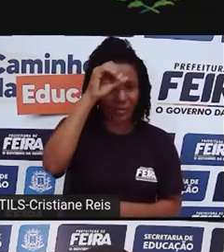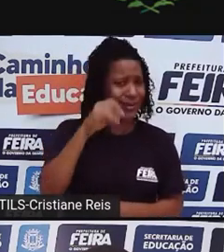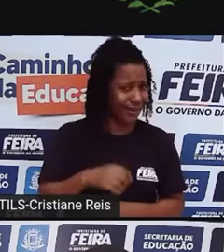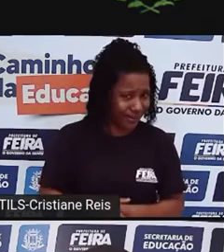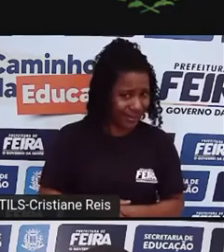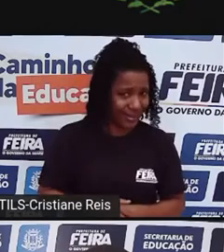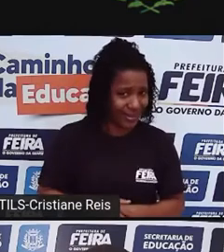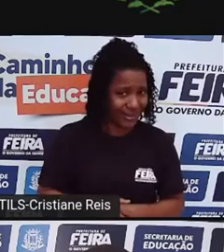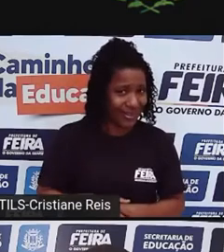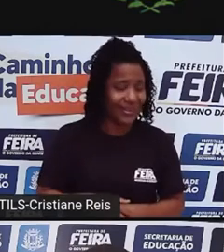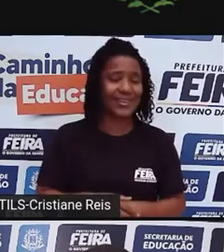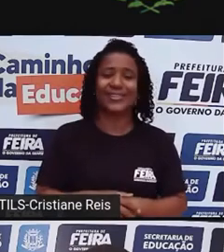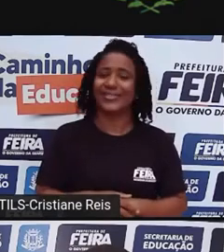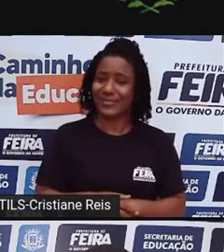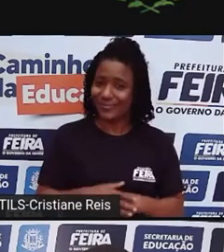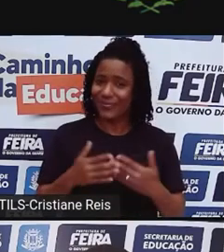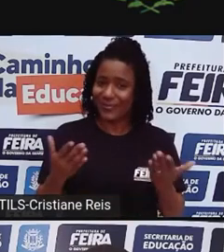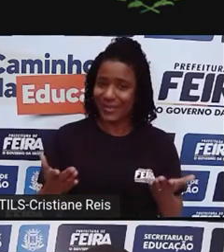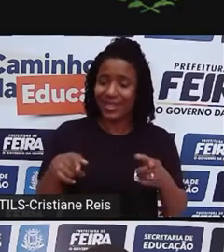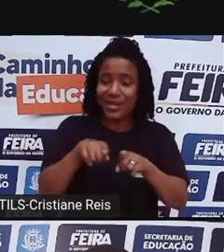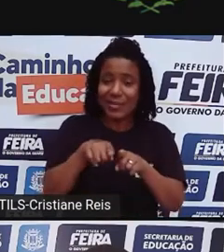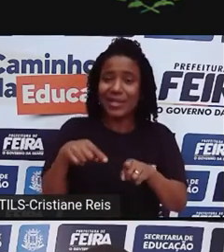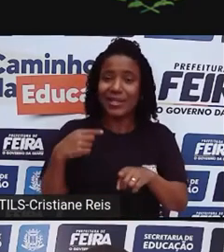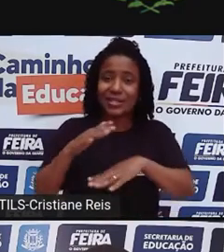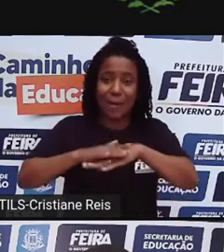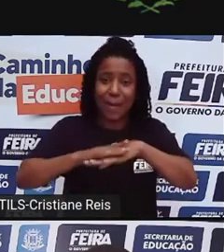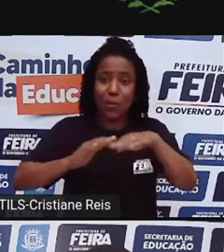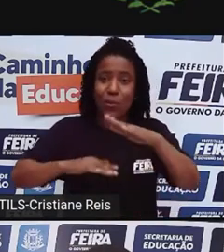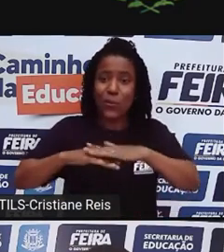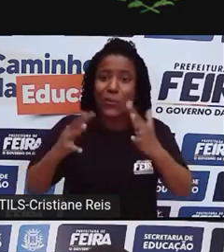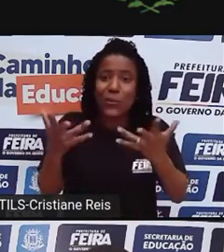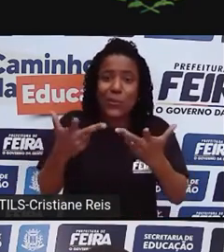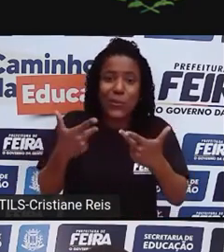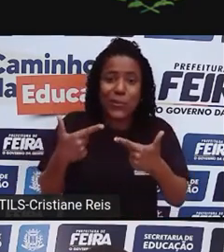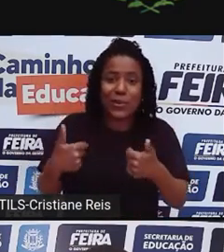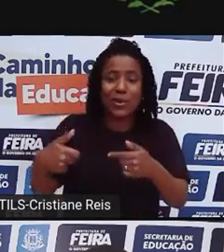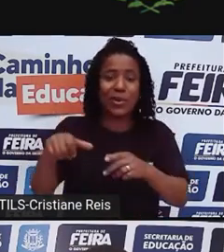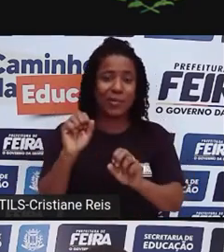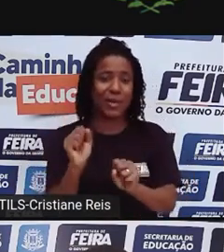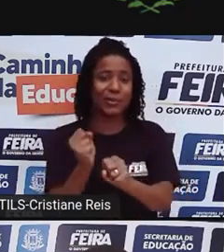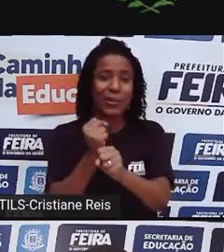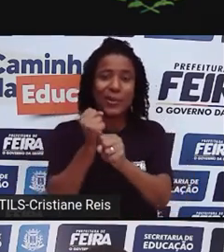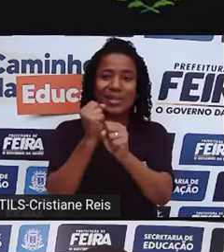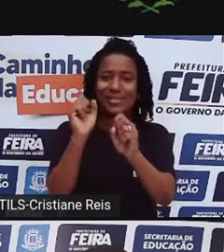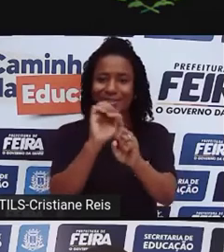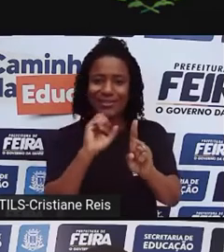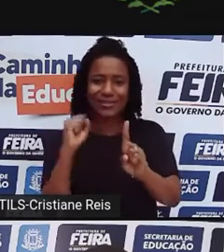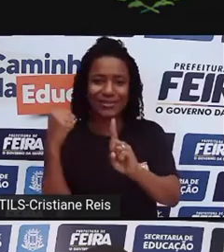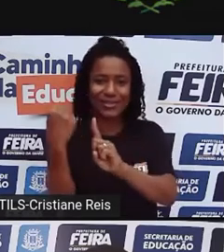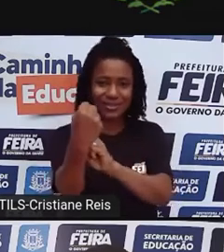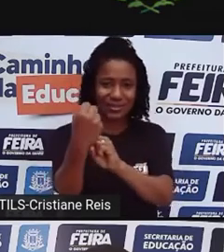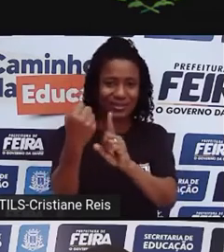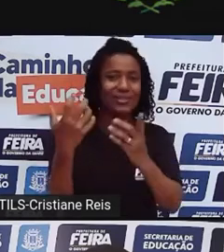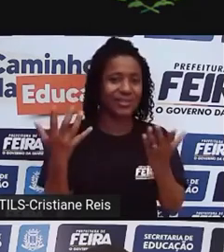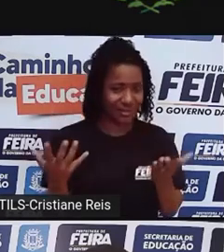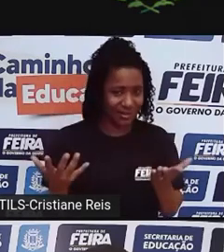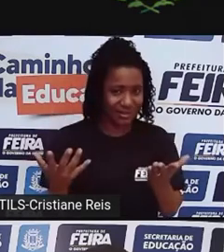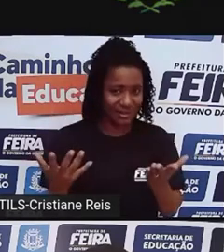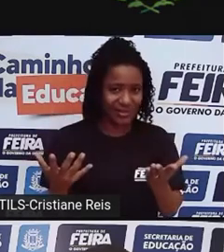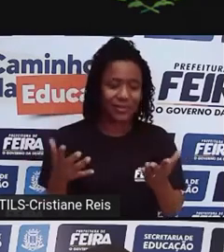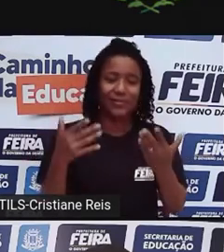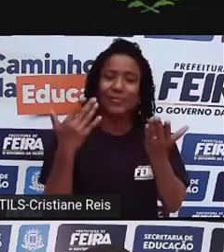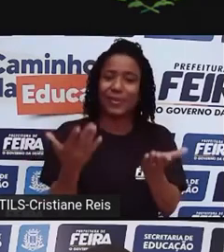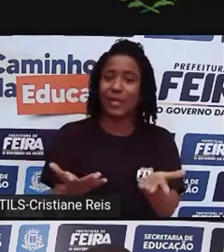também de construir civilização. Então, a decolonialidade não é uma tentativa de vamos apagar tudo que é